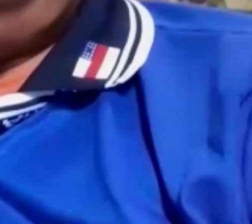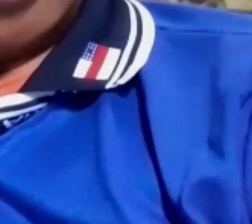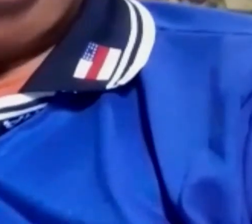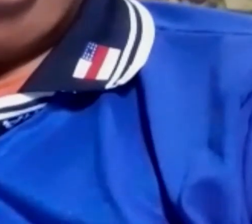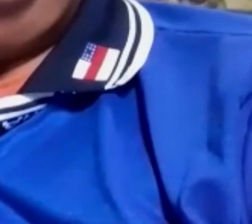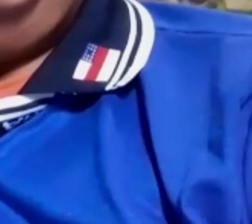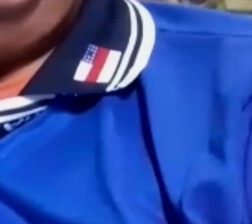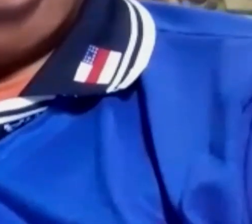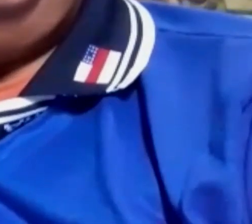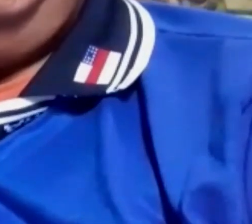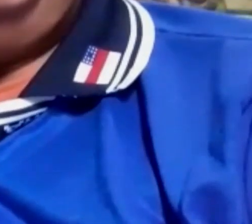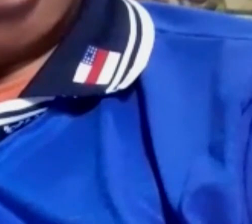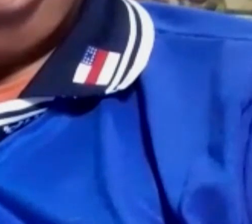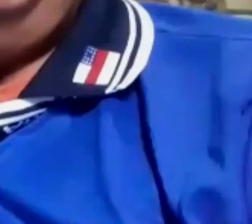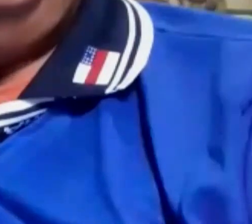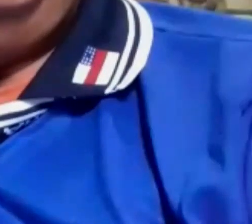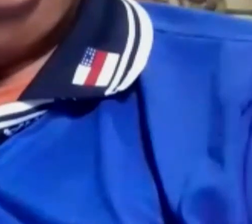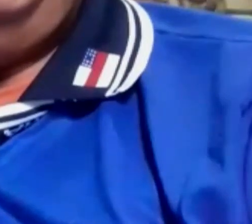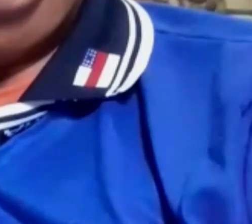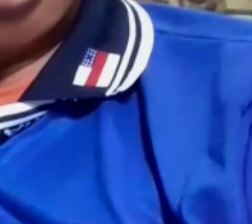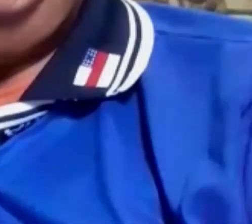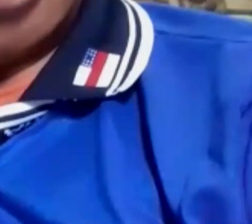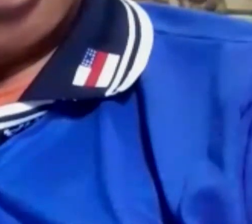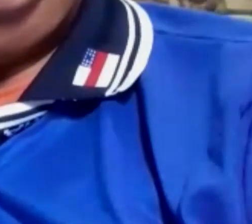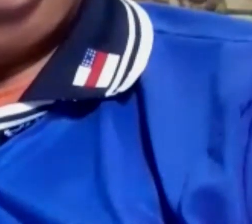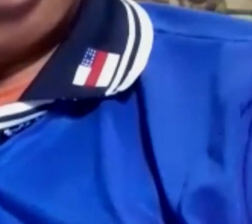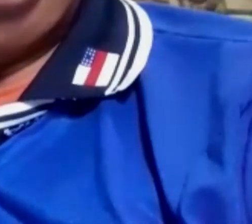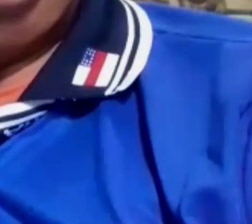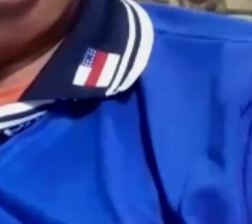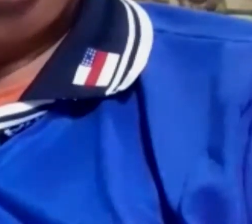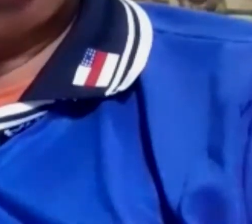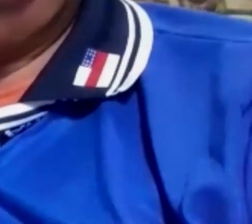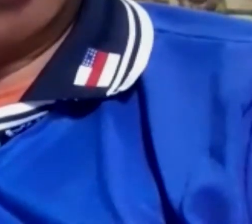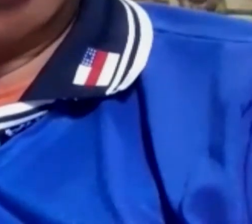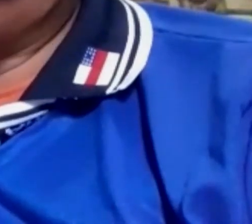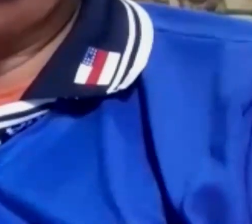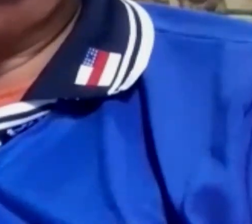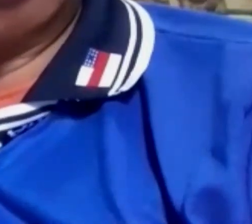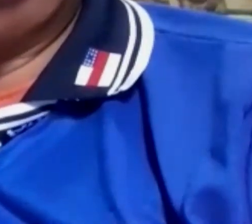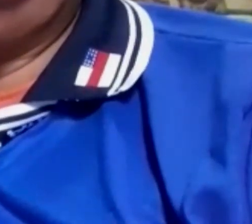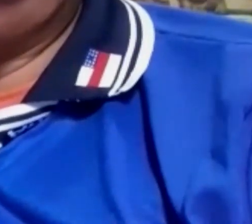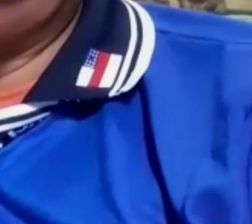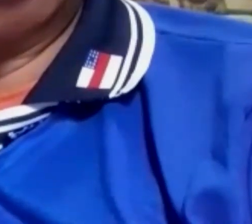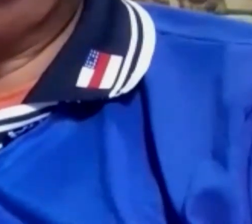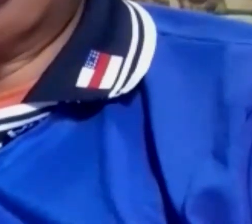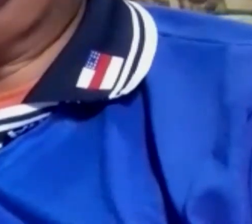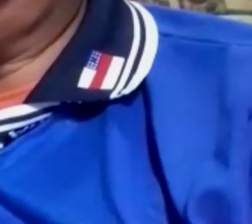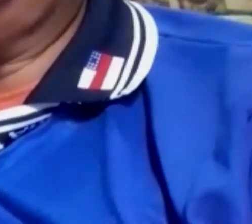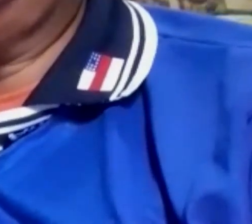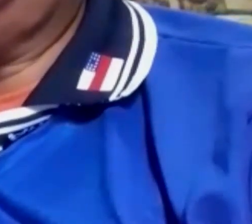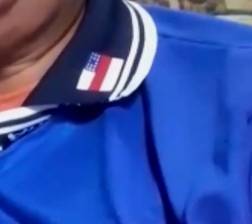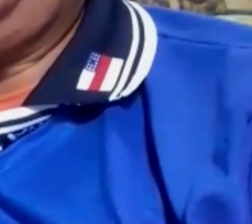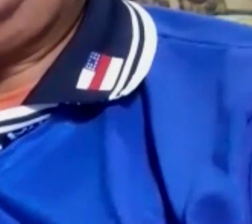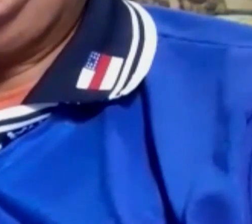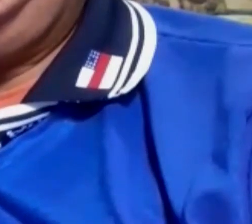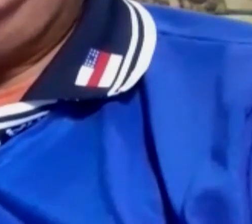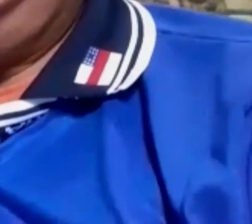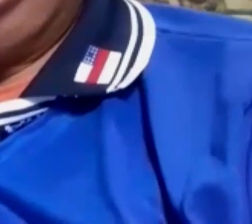Atualmente, estou atuando com as turmas do sétimo ano do ensino fundamental e com as turmas do terceiro ano do ensino médio.